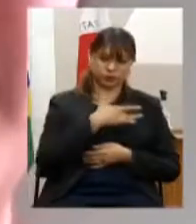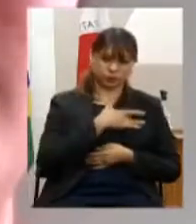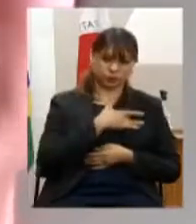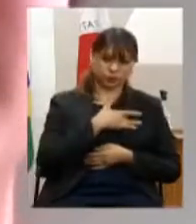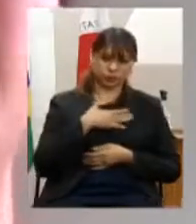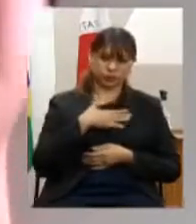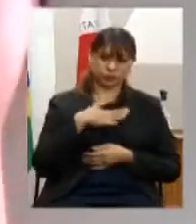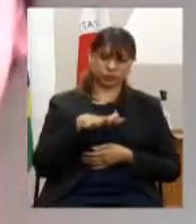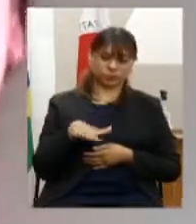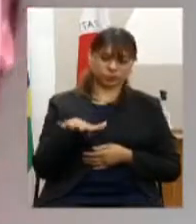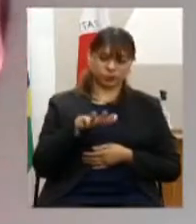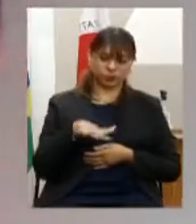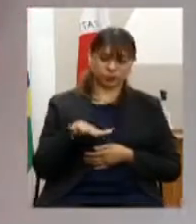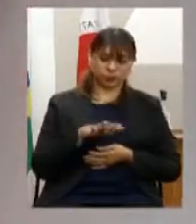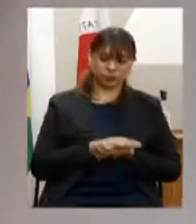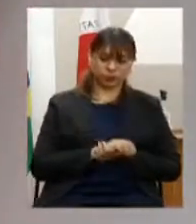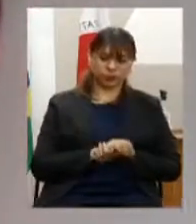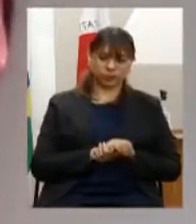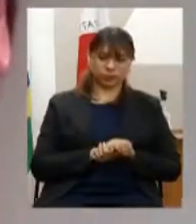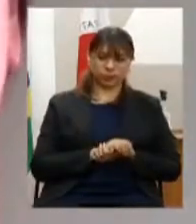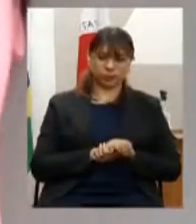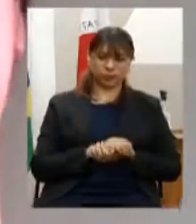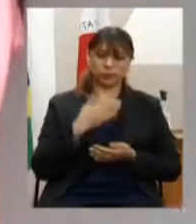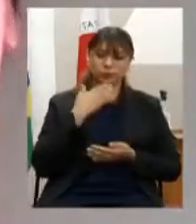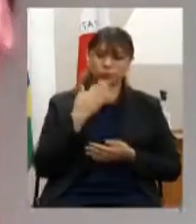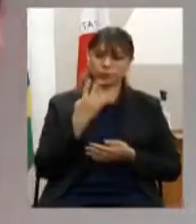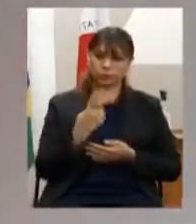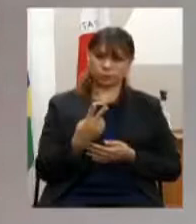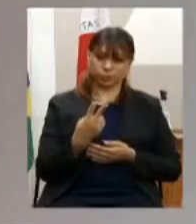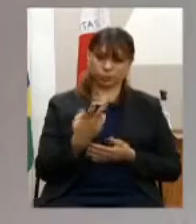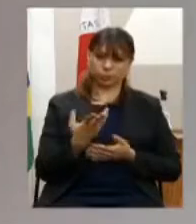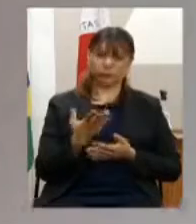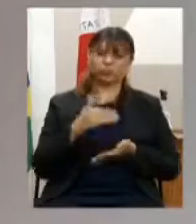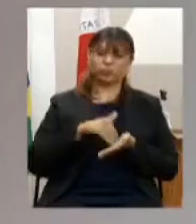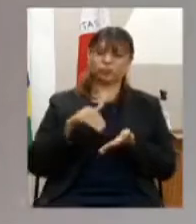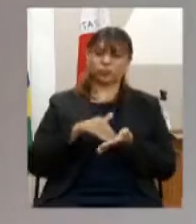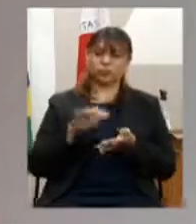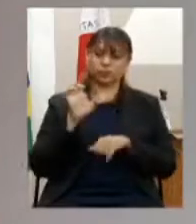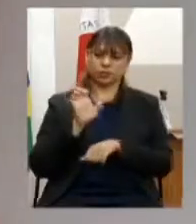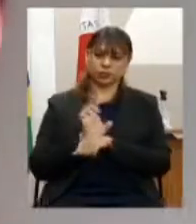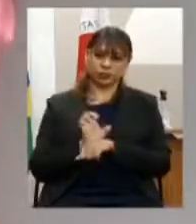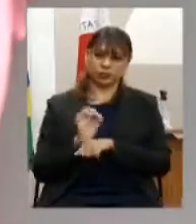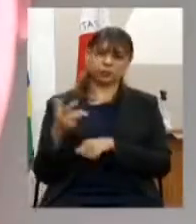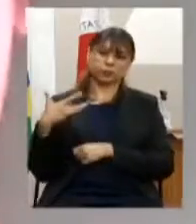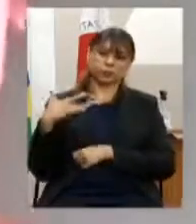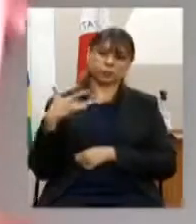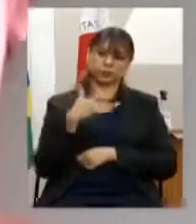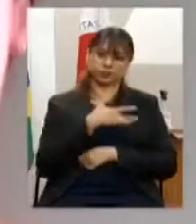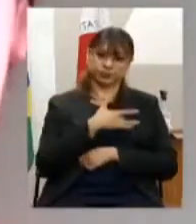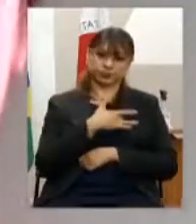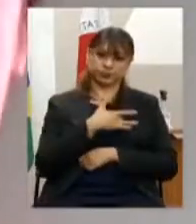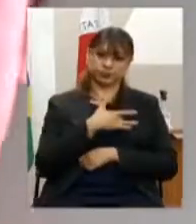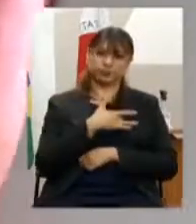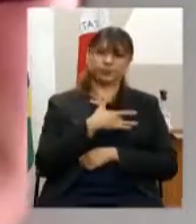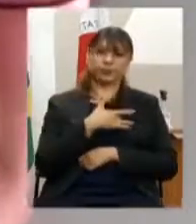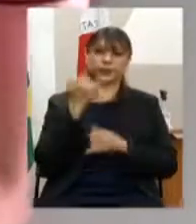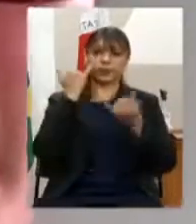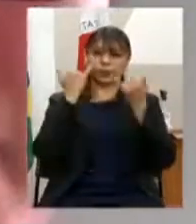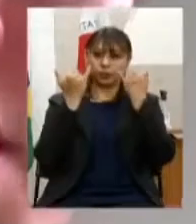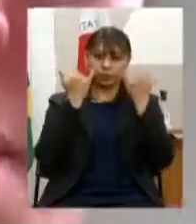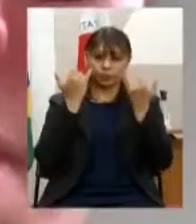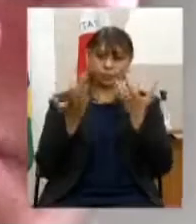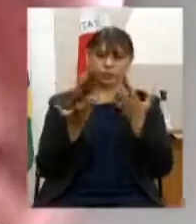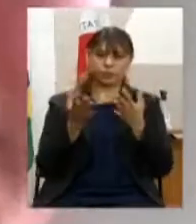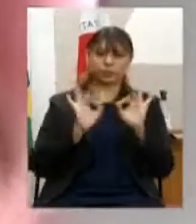pedidos duas solicitações da Secretaria de Estado de Saúde sobre informações sobre o